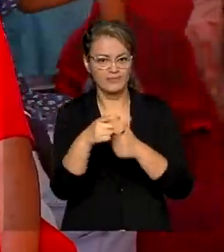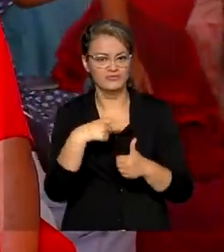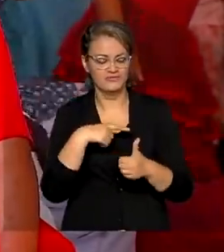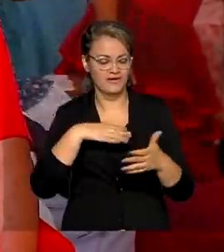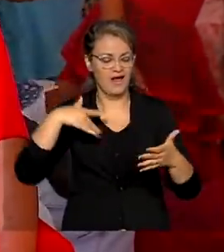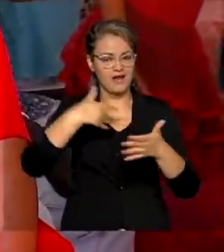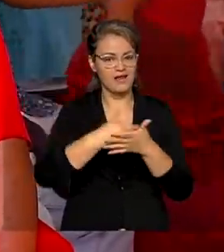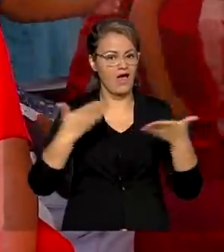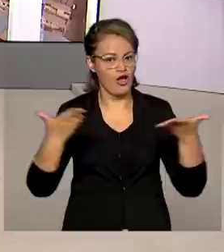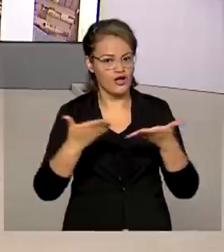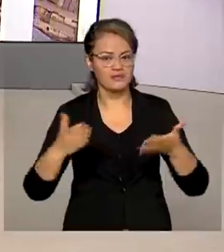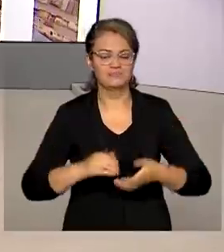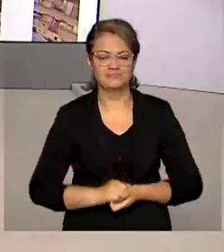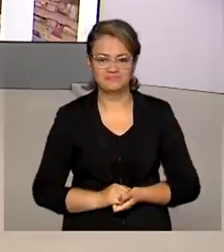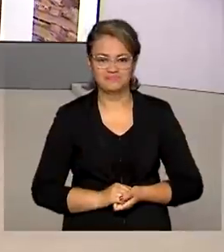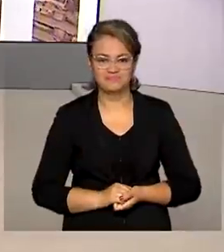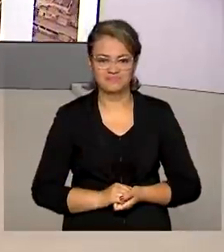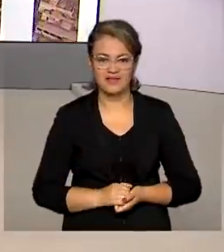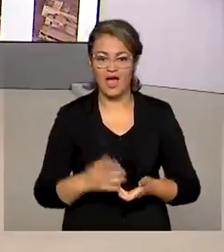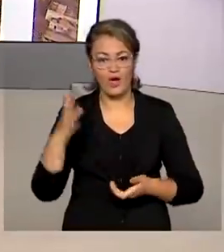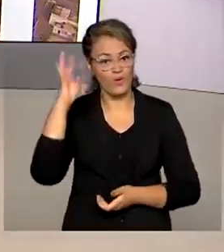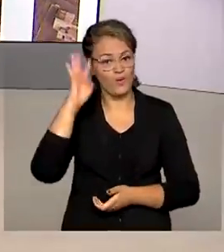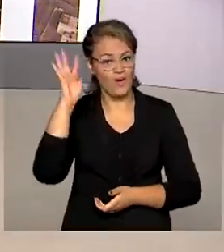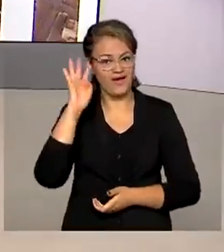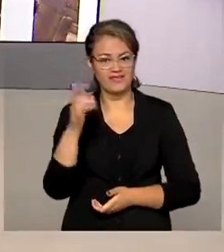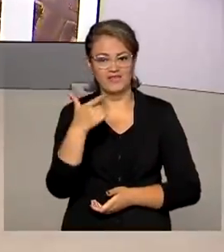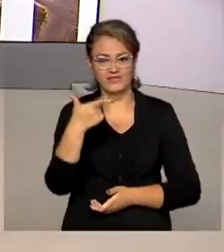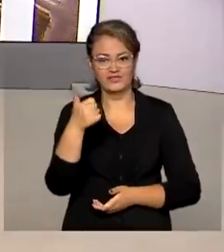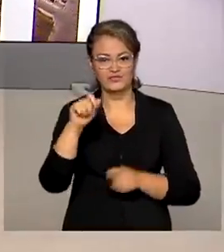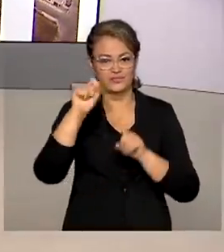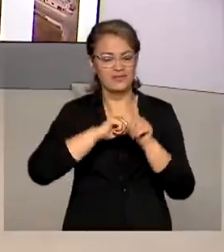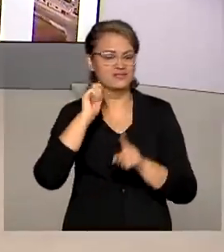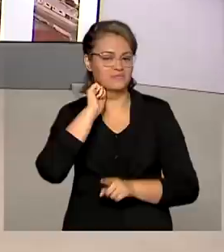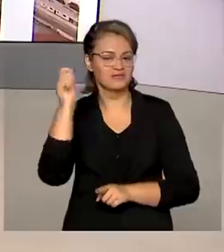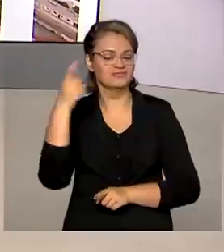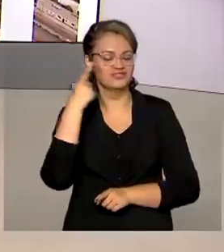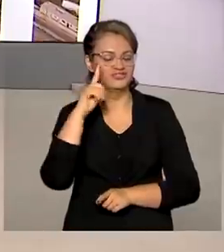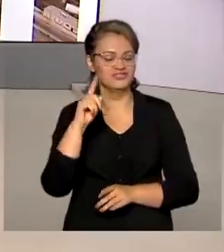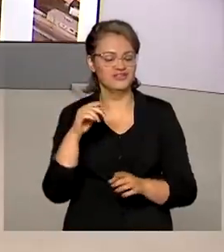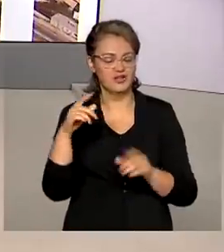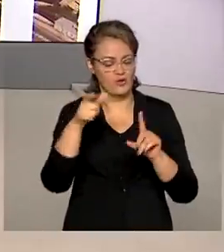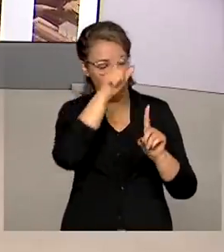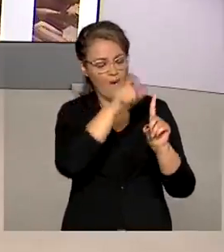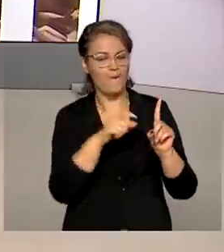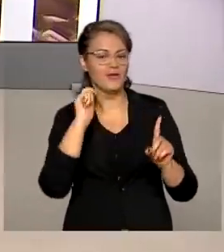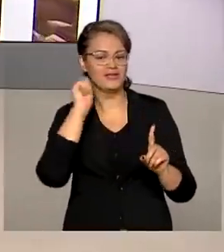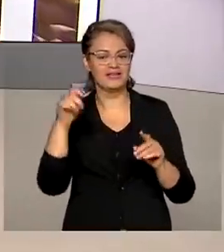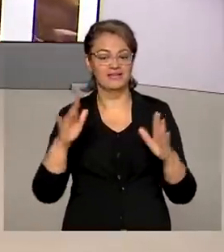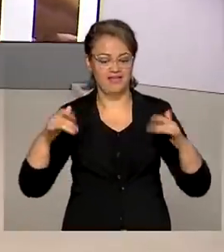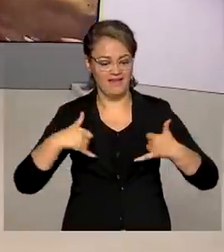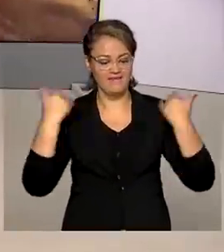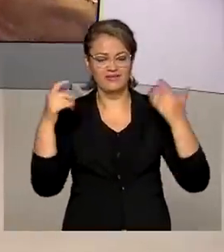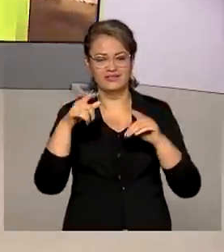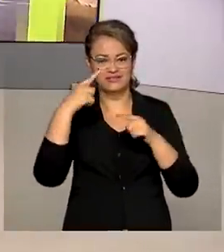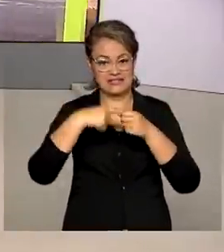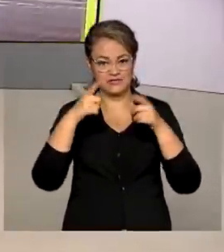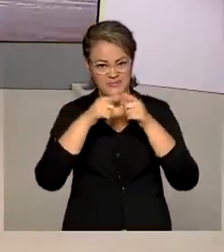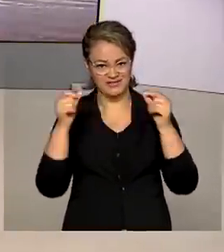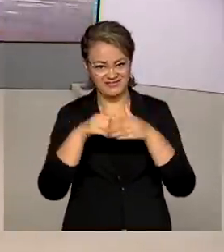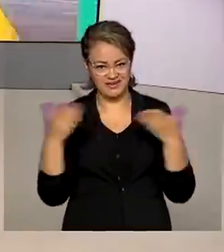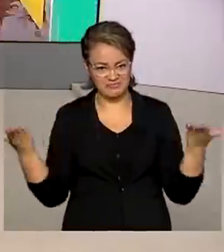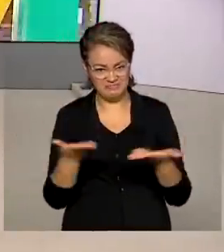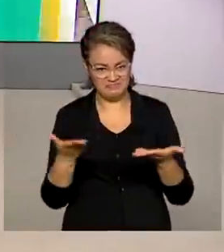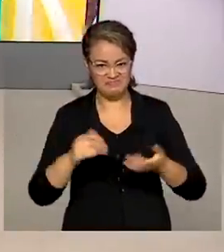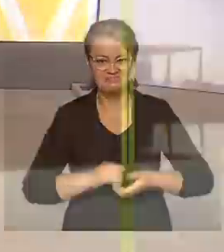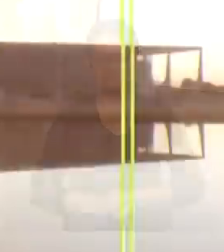Operação Acolhida. Quarta-feira, 21 de abril, dia de Tiradentes e aniversário de Brasília. O Brasil em dia está no